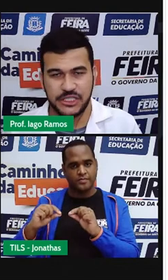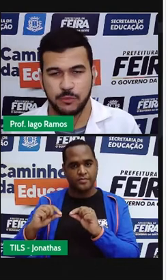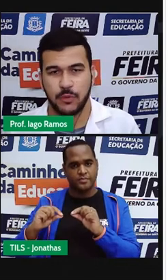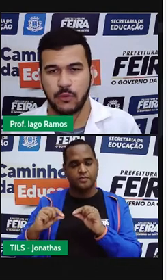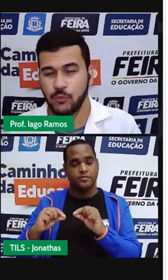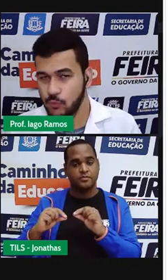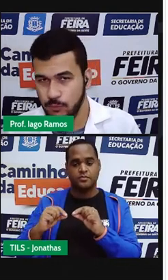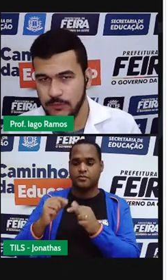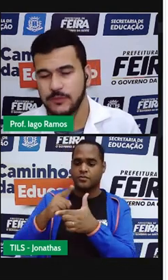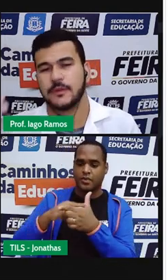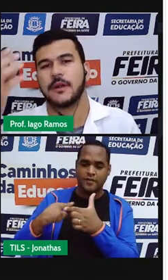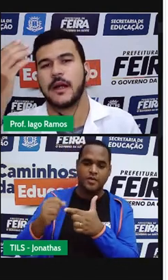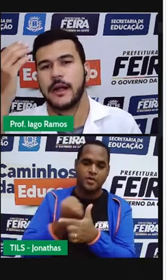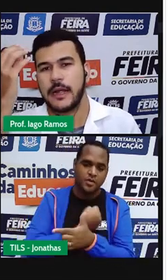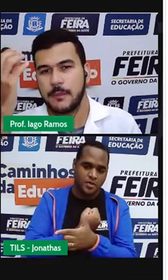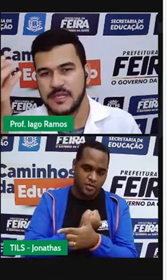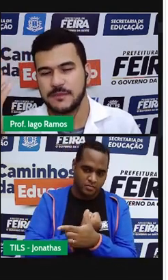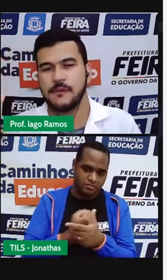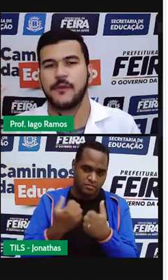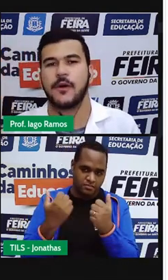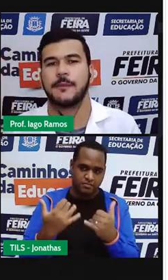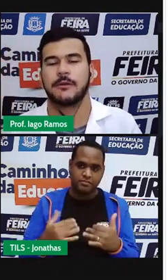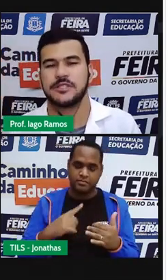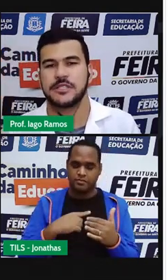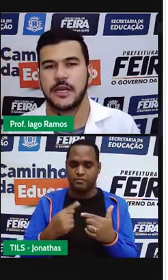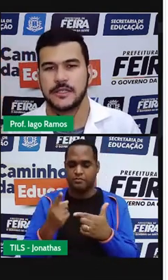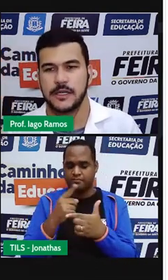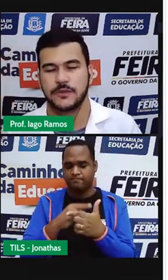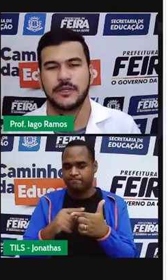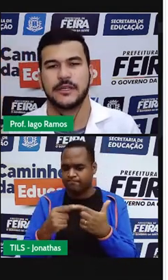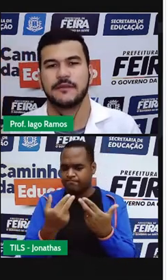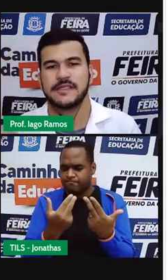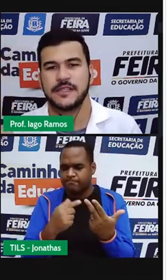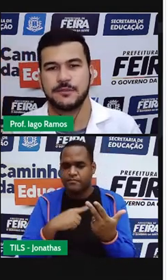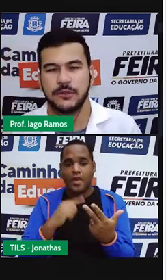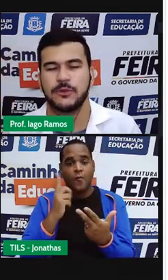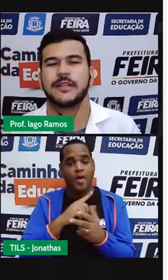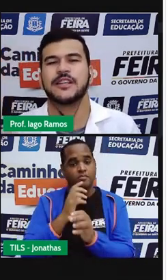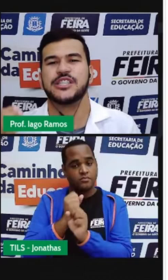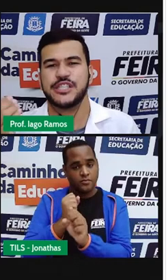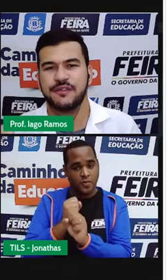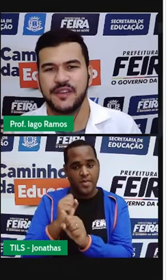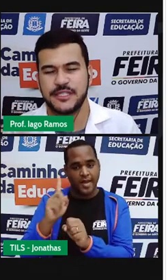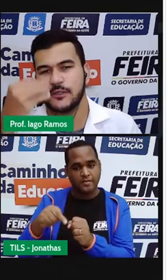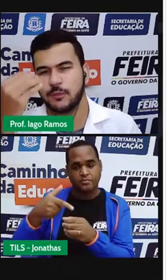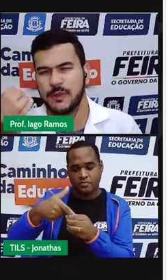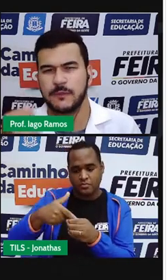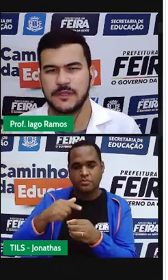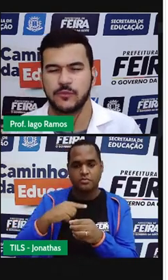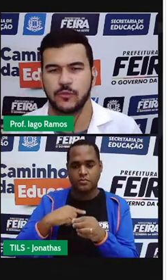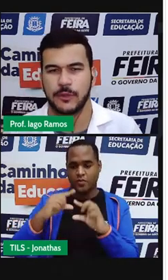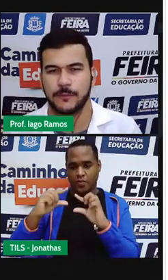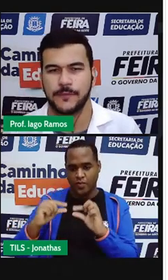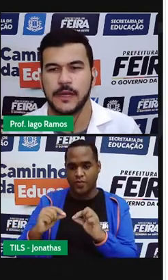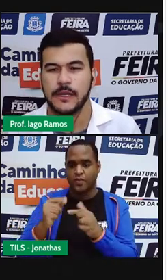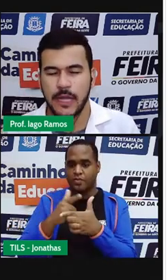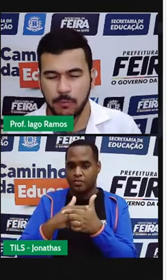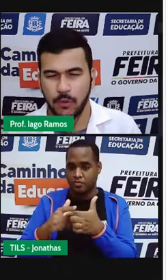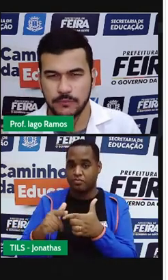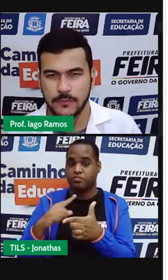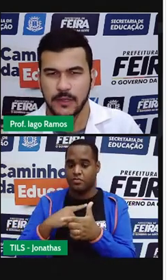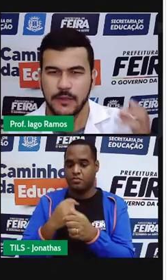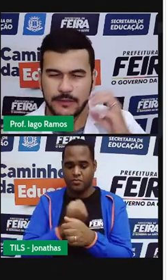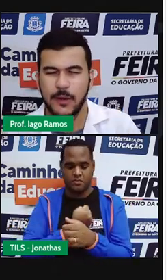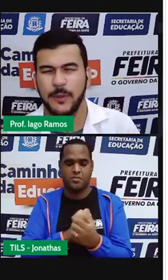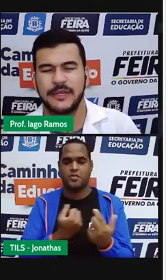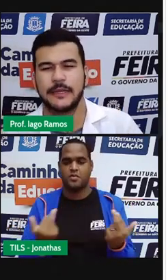dividindo por algum número, a mesma forma, a quantidade de gasolina vai ser diminuída, dividindo pelo mesmo número. Tá